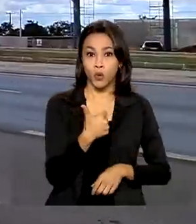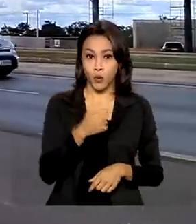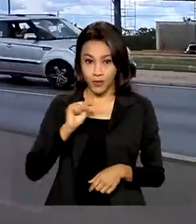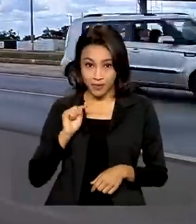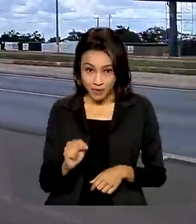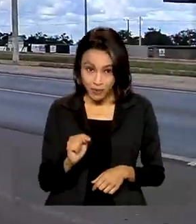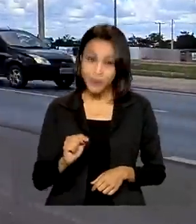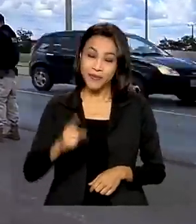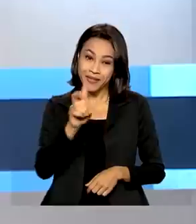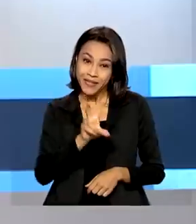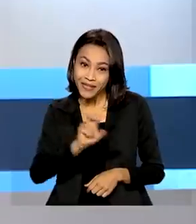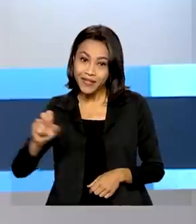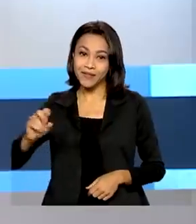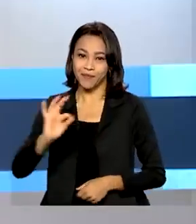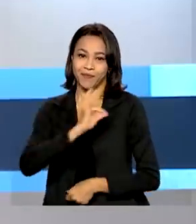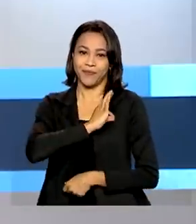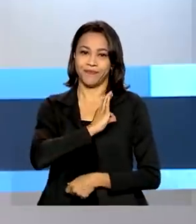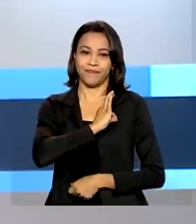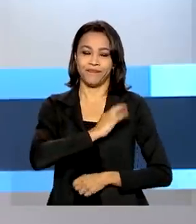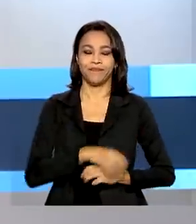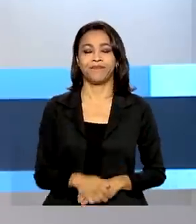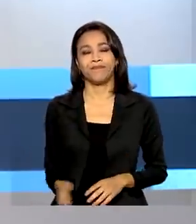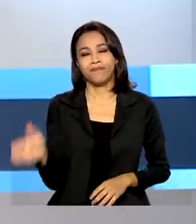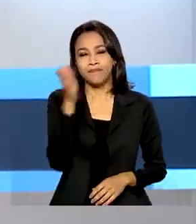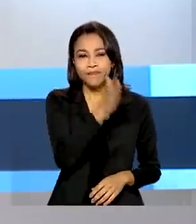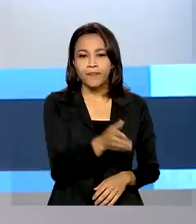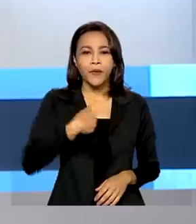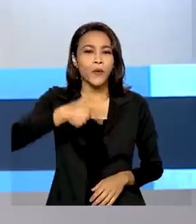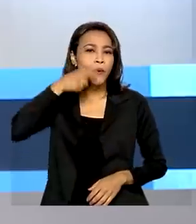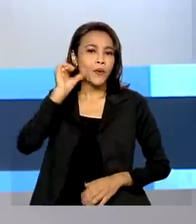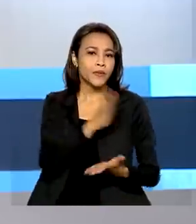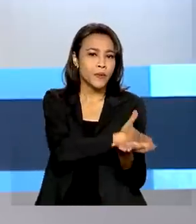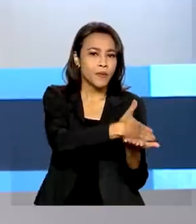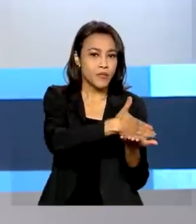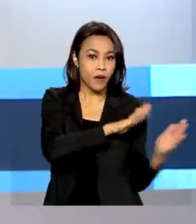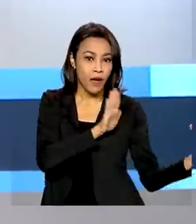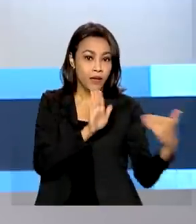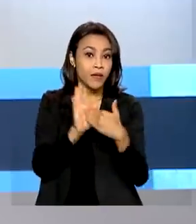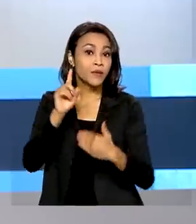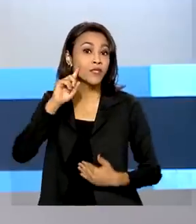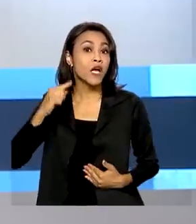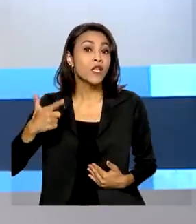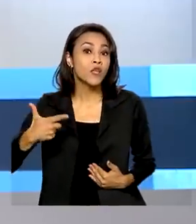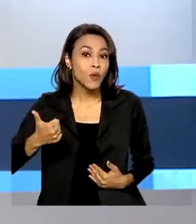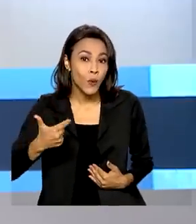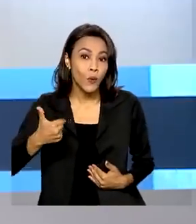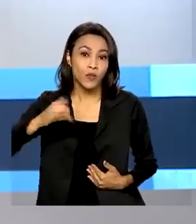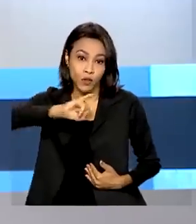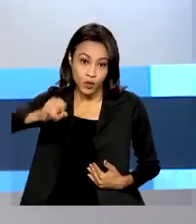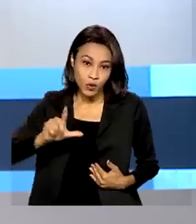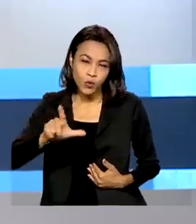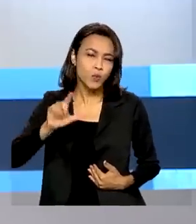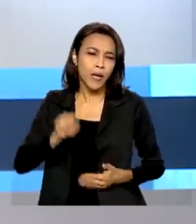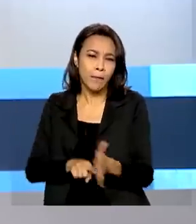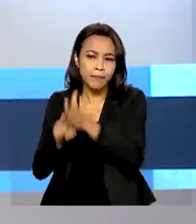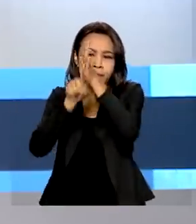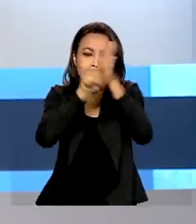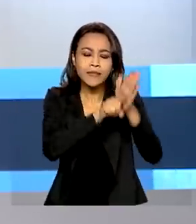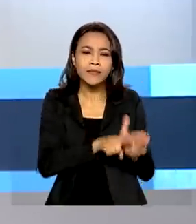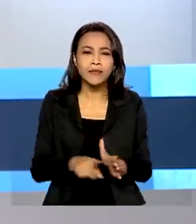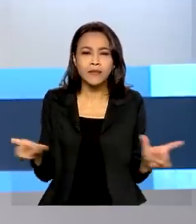500 policiais. Começou ontem e vai até o dia 12 de julho o Censo Demográfico 2022.